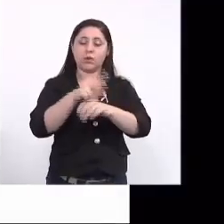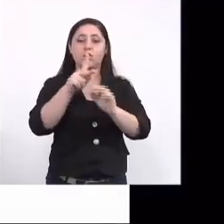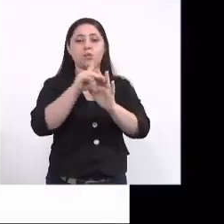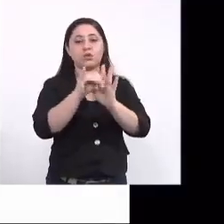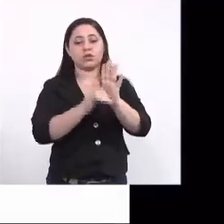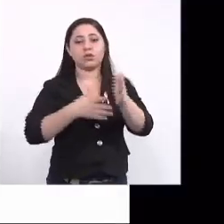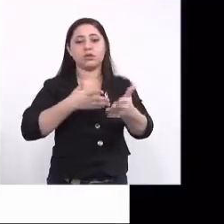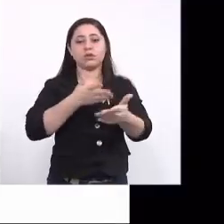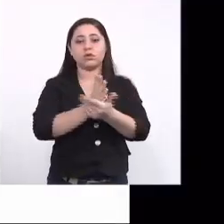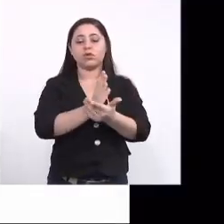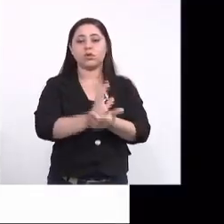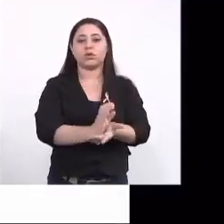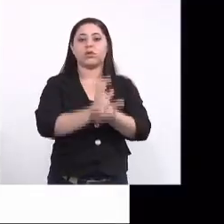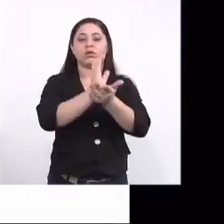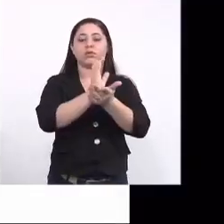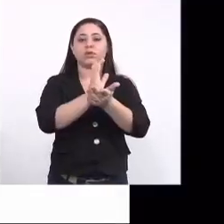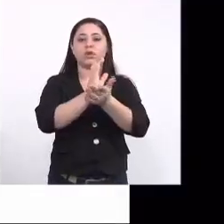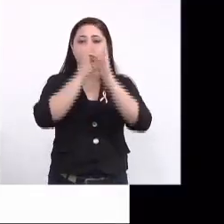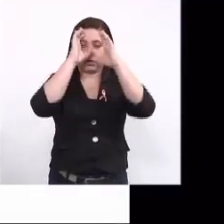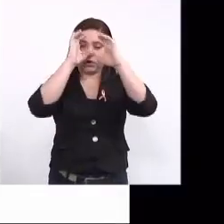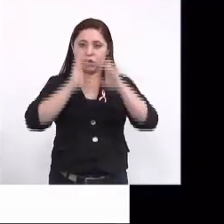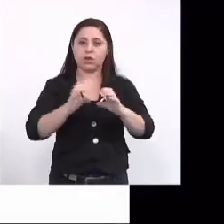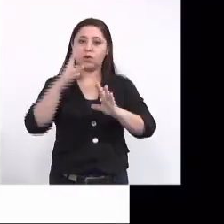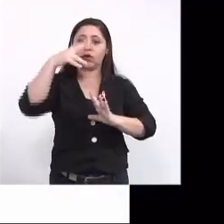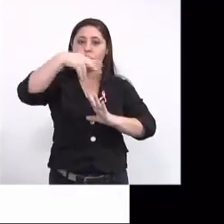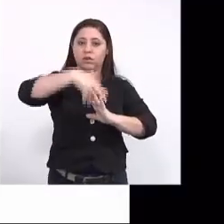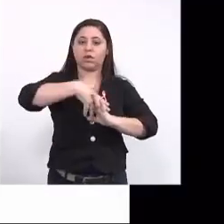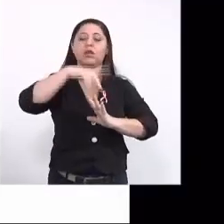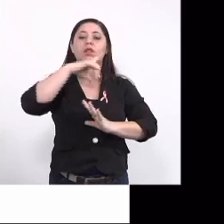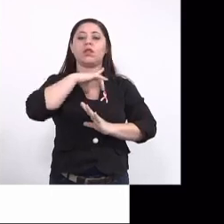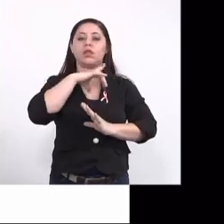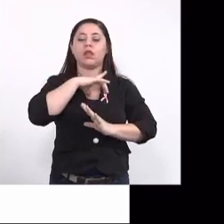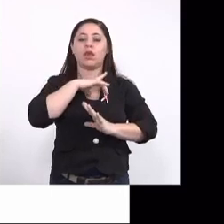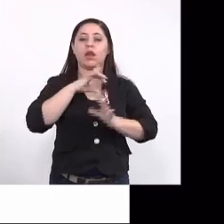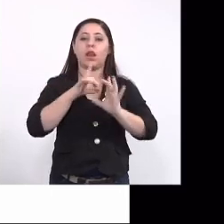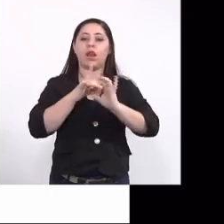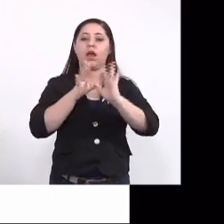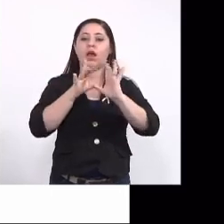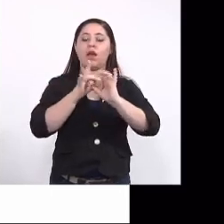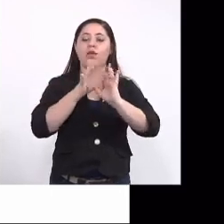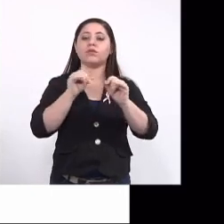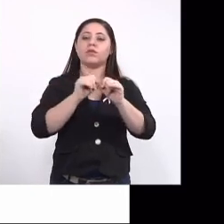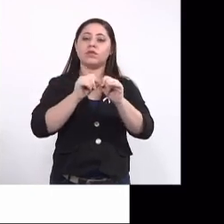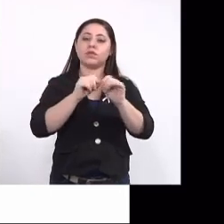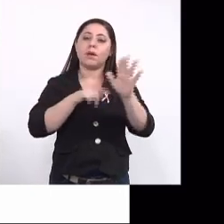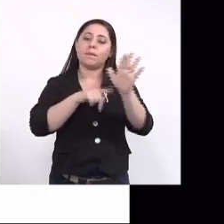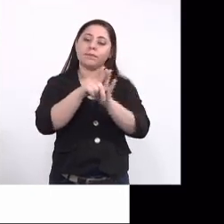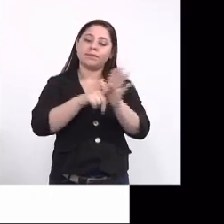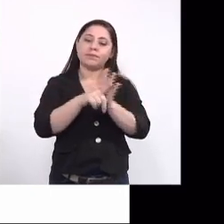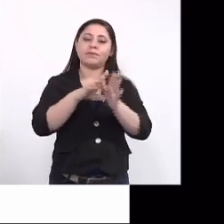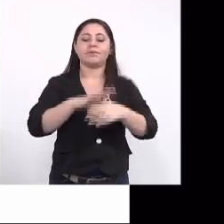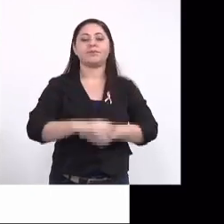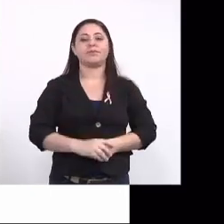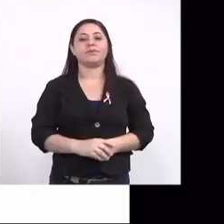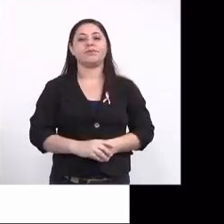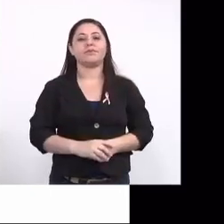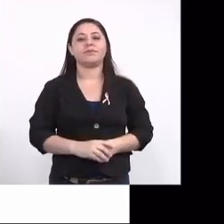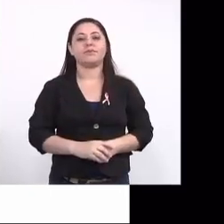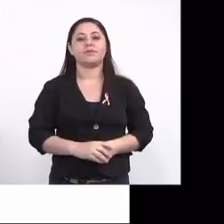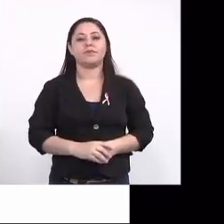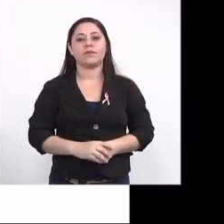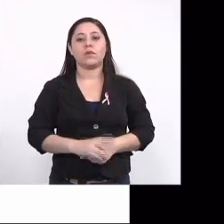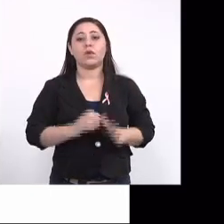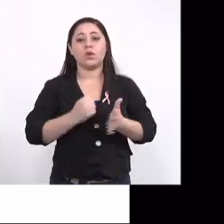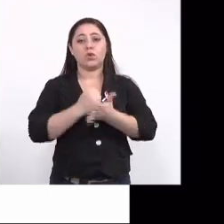aprovado pelo Comitê de Ética da UFMS e a gente tem autorização desde o ano passado para executar essa pesquisa. Então,